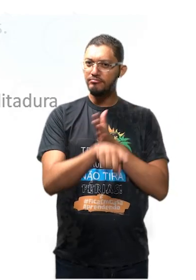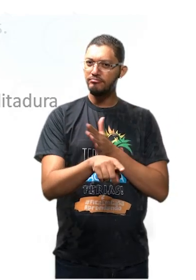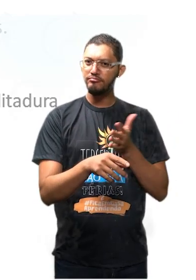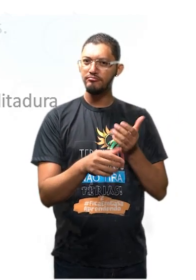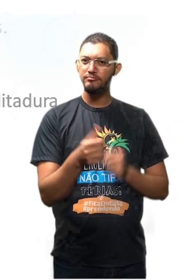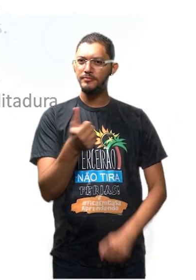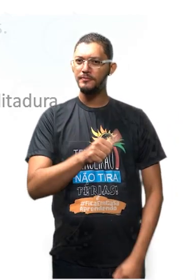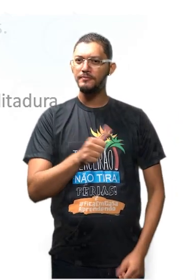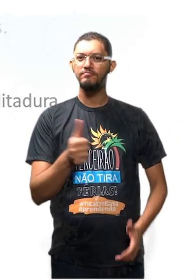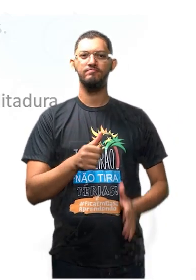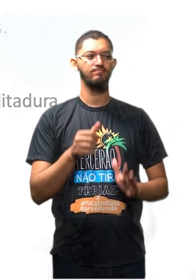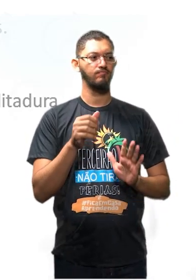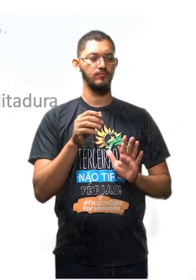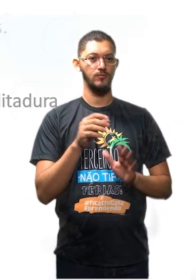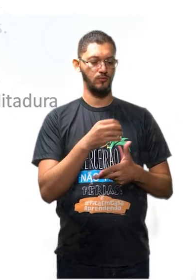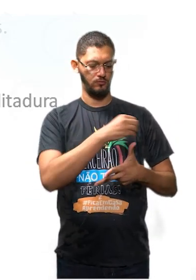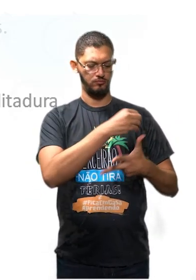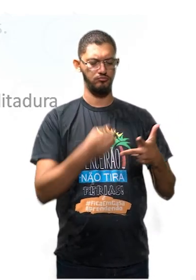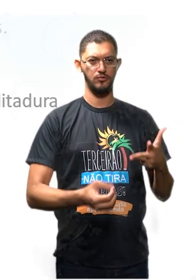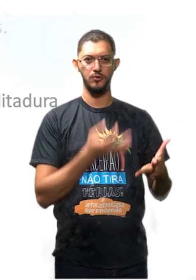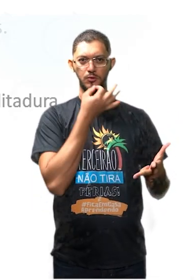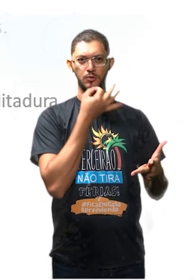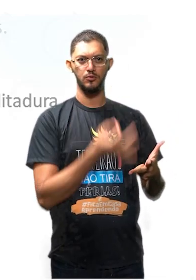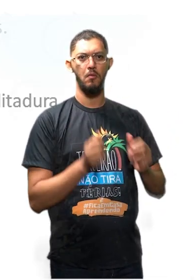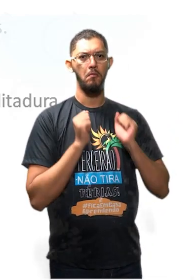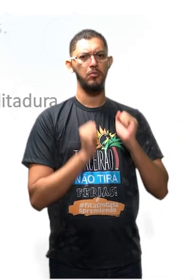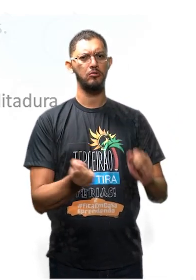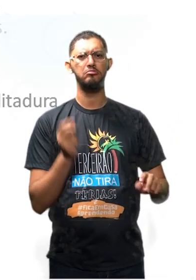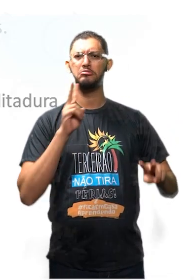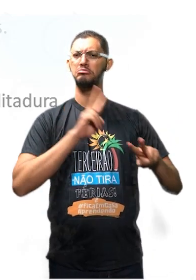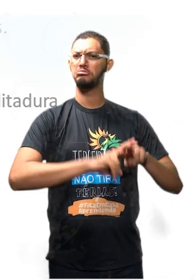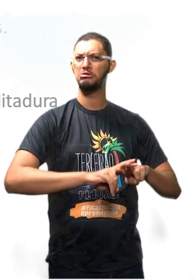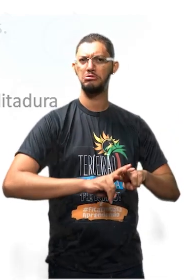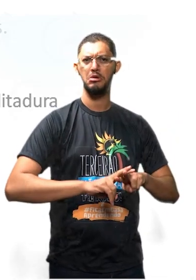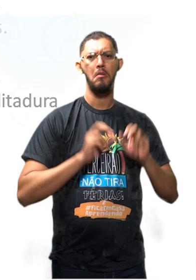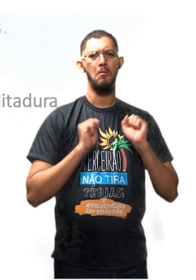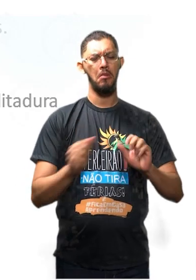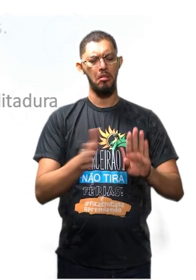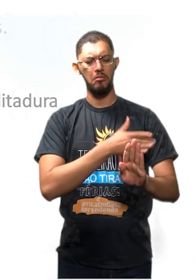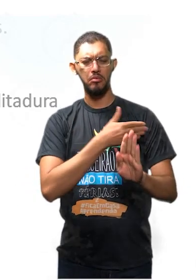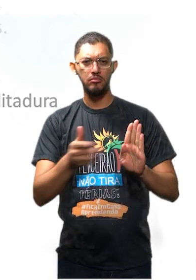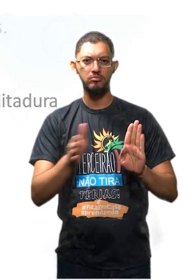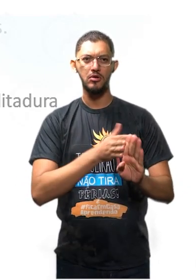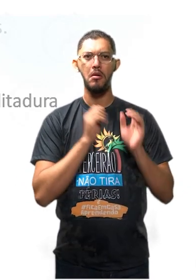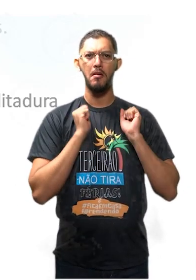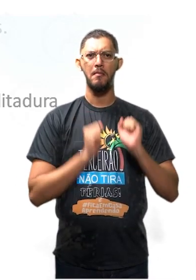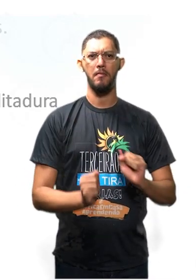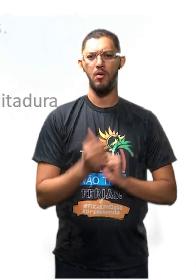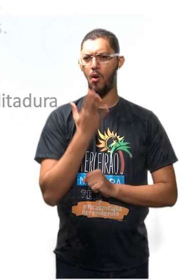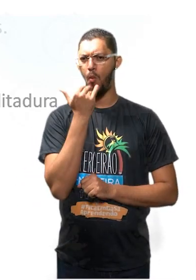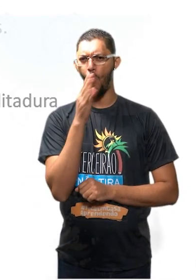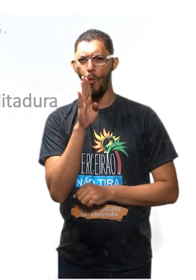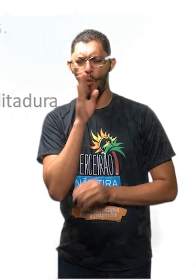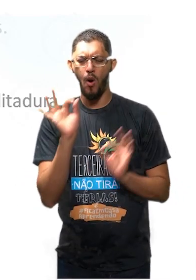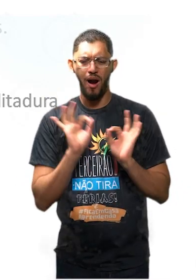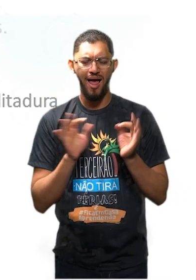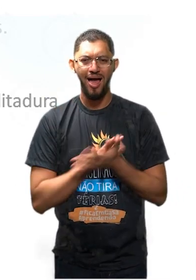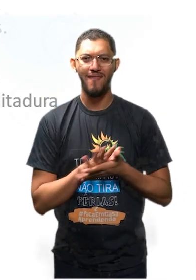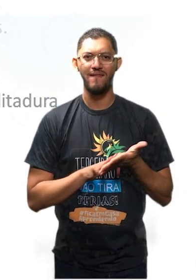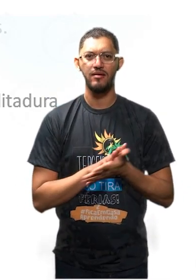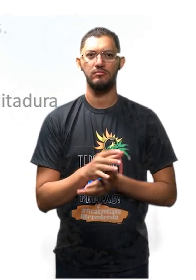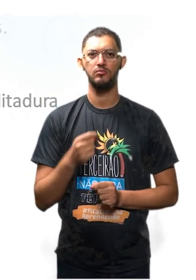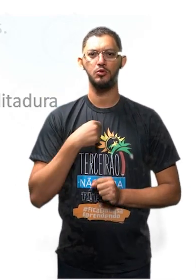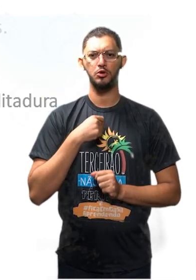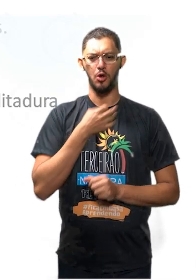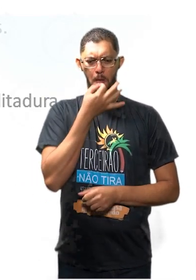Enem, opinião, podem me prender, podem me bater, podem até deixar-me sem comer que eu não mudo